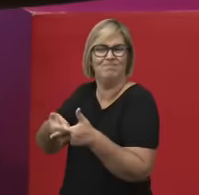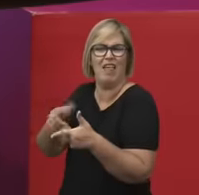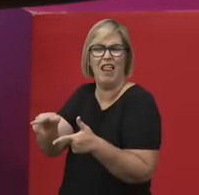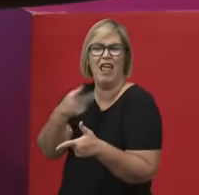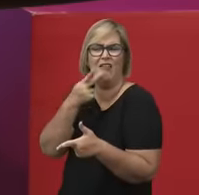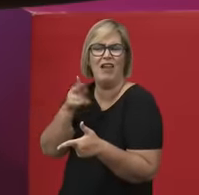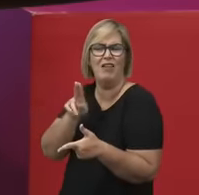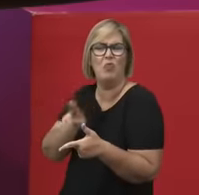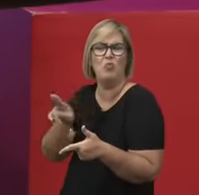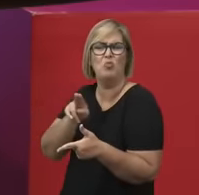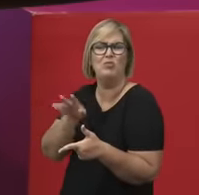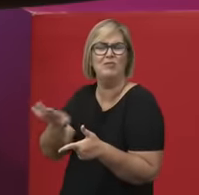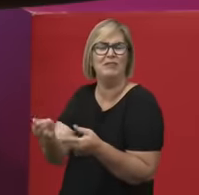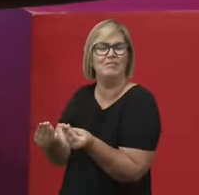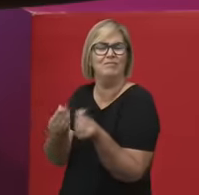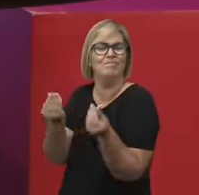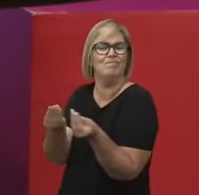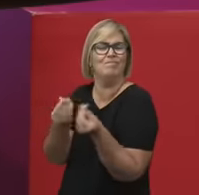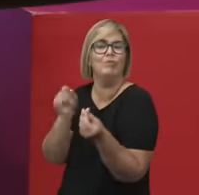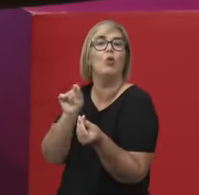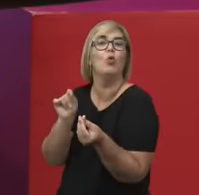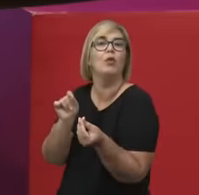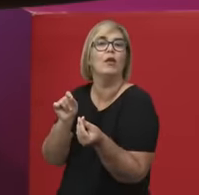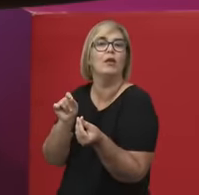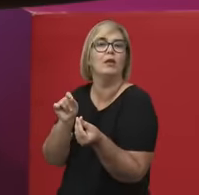ela faz uma crítica, porque ela diz,